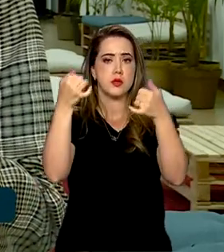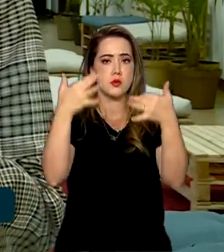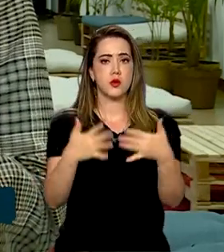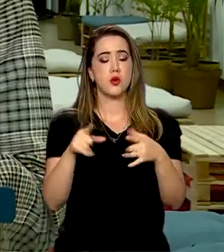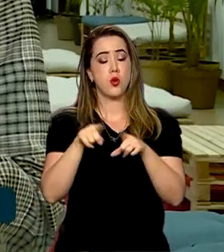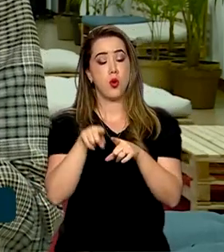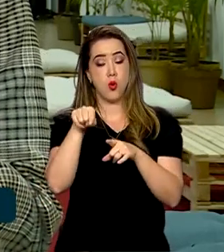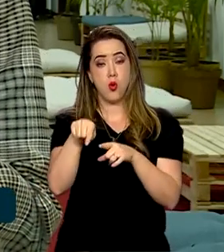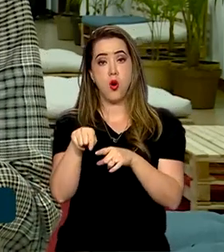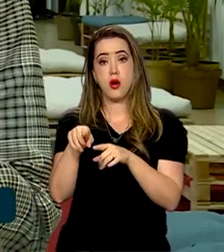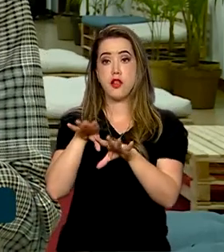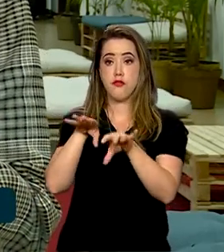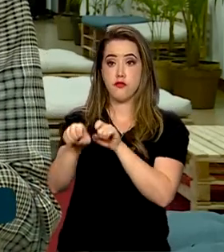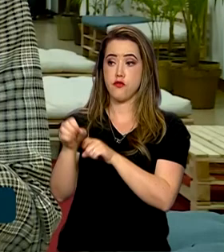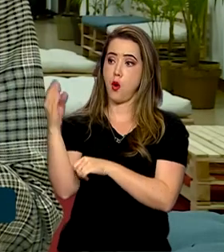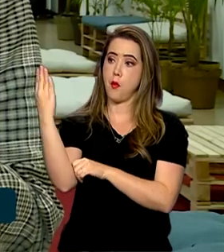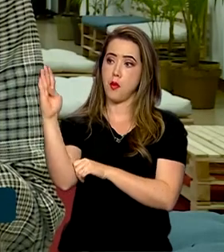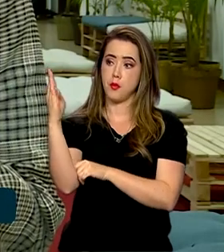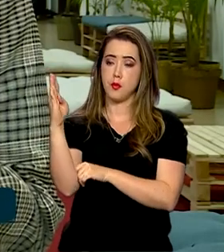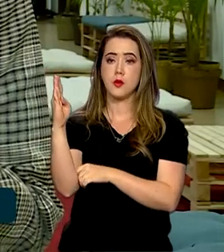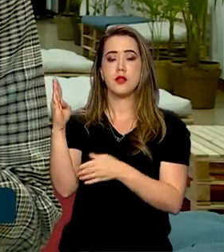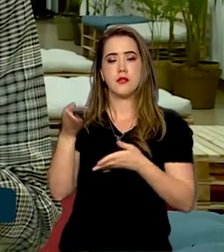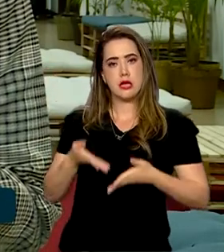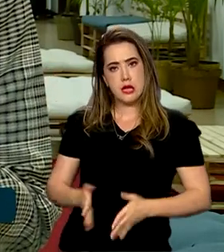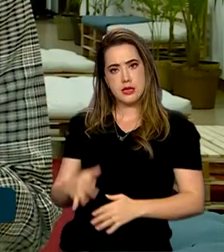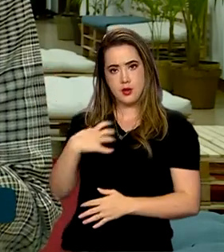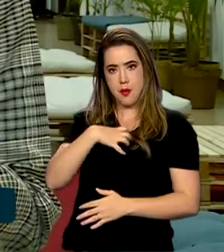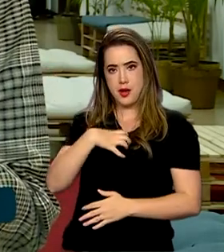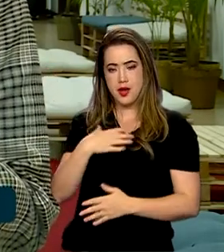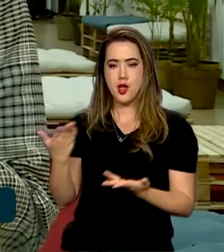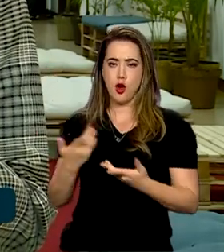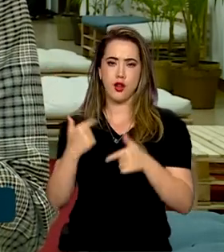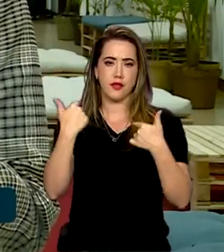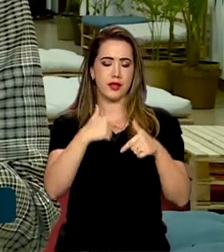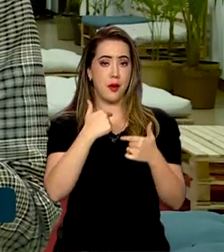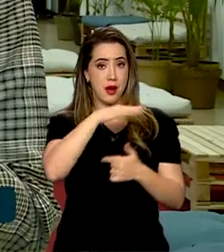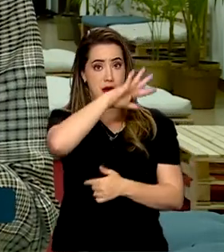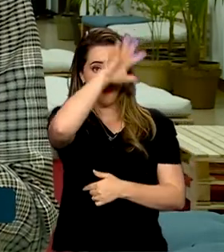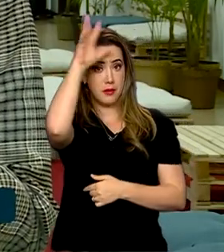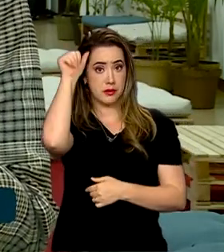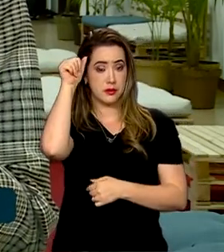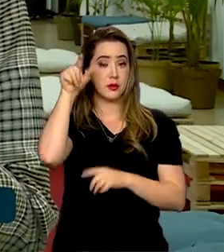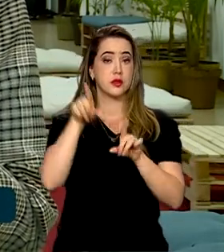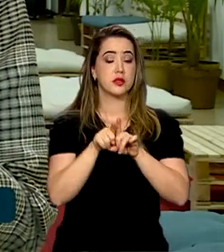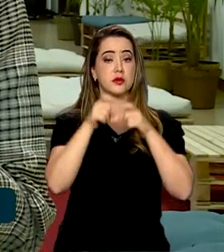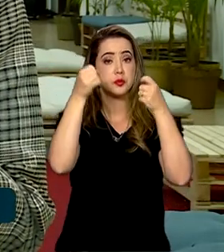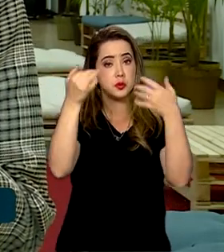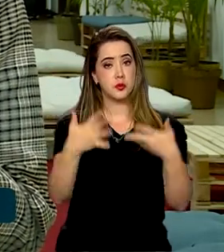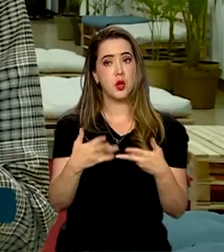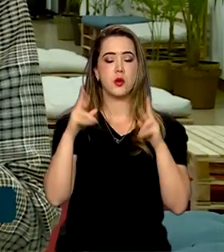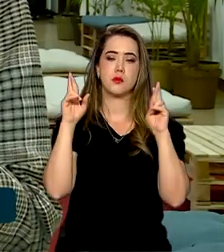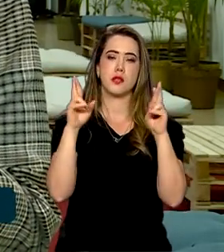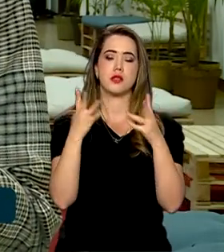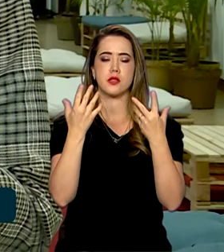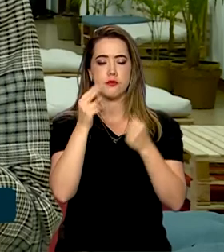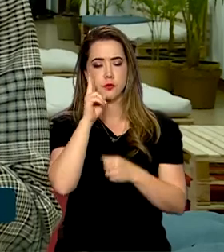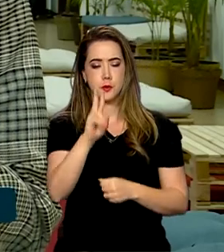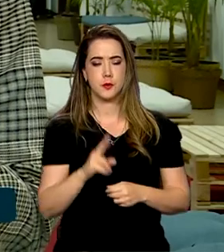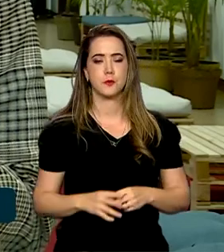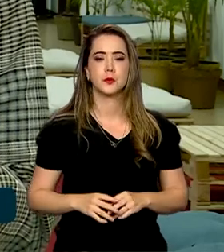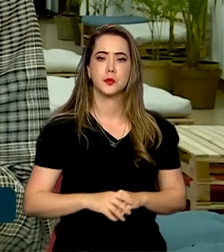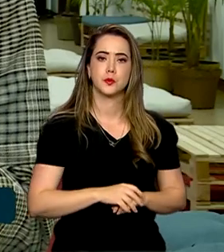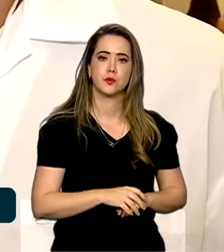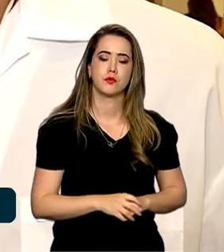na Bolívia, é do interior da Bahia e agora vai atuar em Manaus. E ele me falou um pouco da expectativa. Vamos assistir.